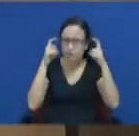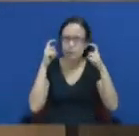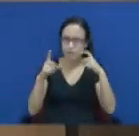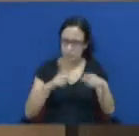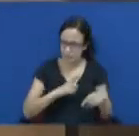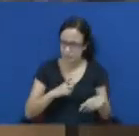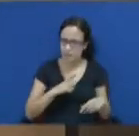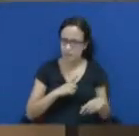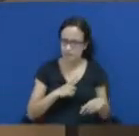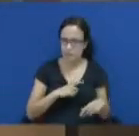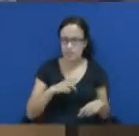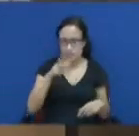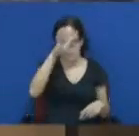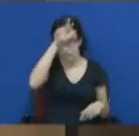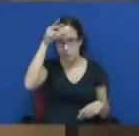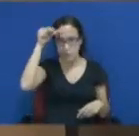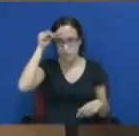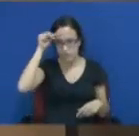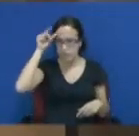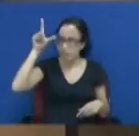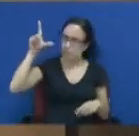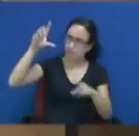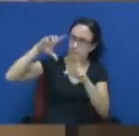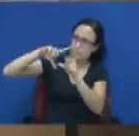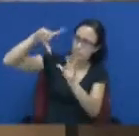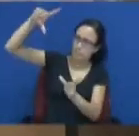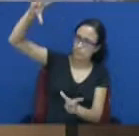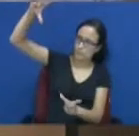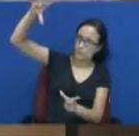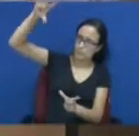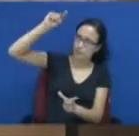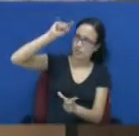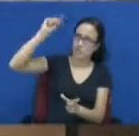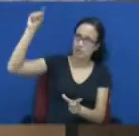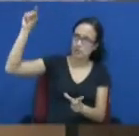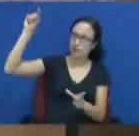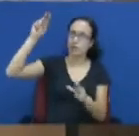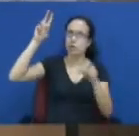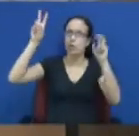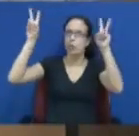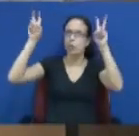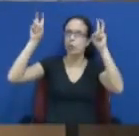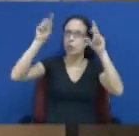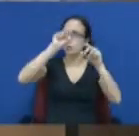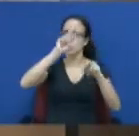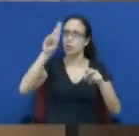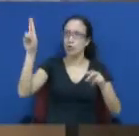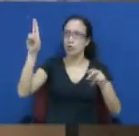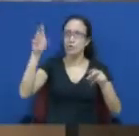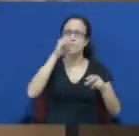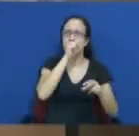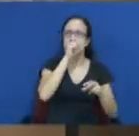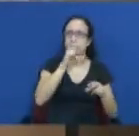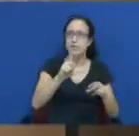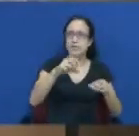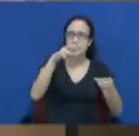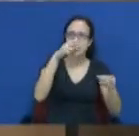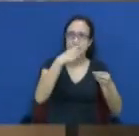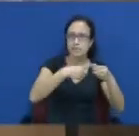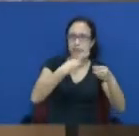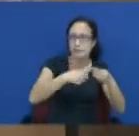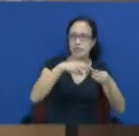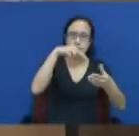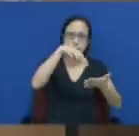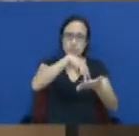do gabinete do prefeito, vai ver um quadro na parede lá, de dados sustentáveis. Mas o que efetivamente isso representa para a nossa